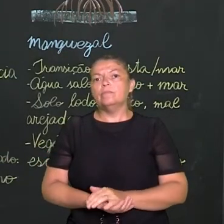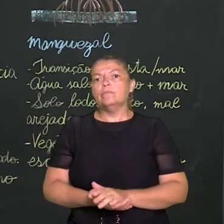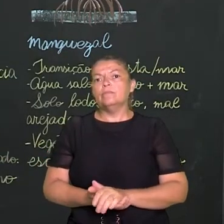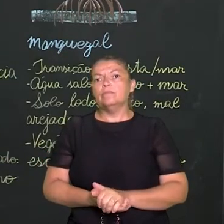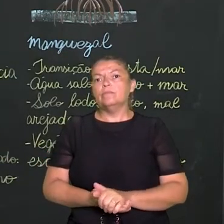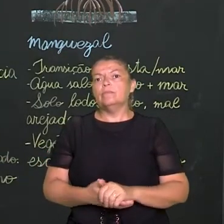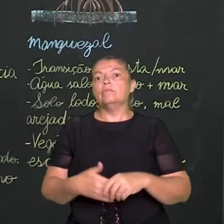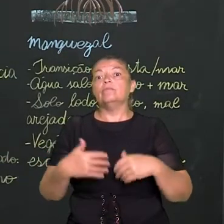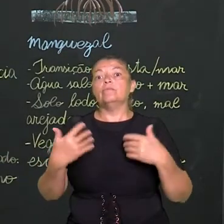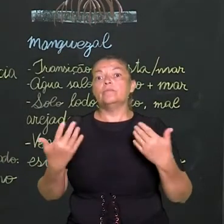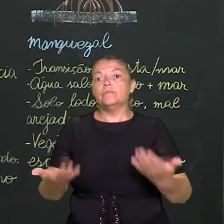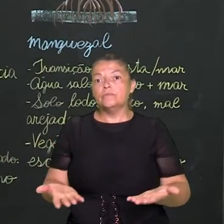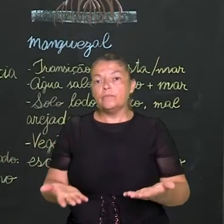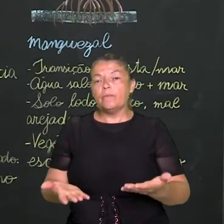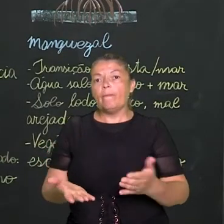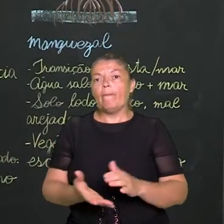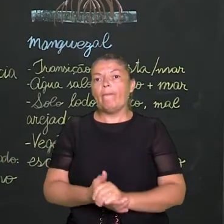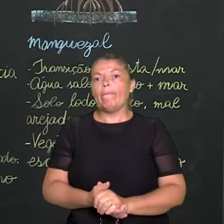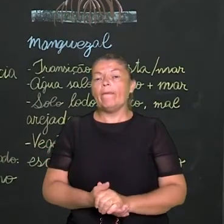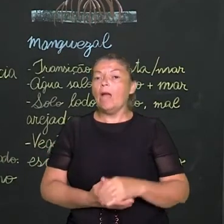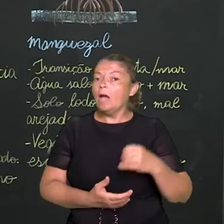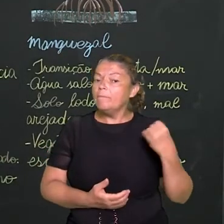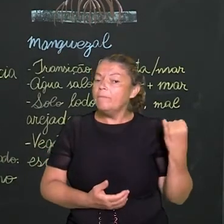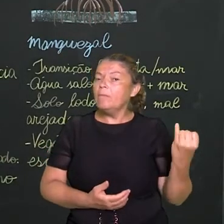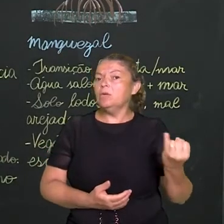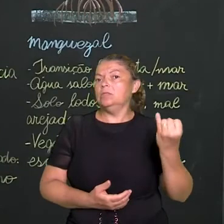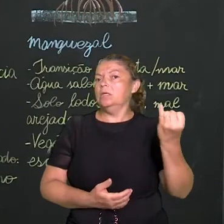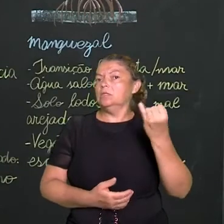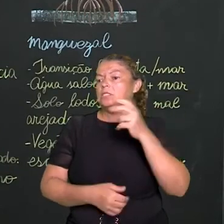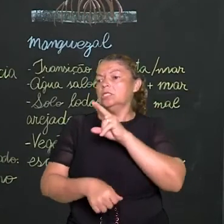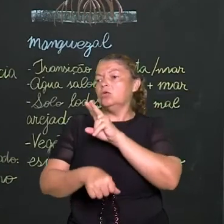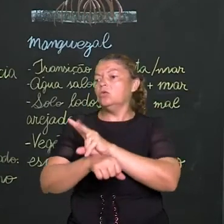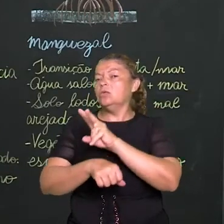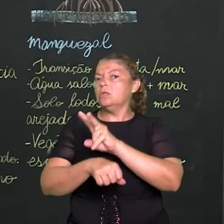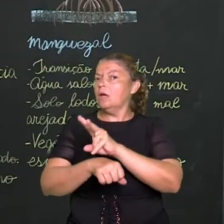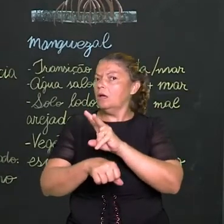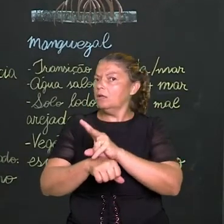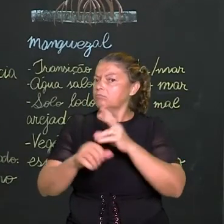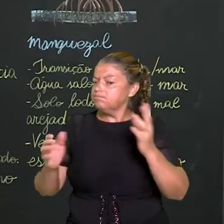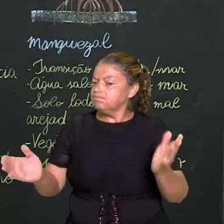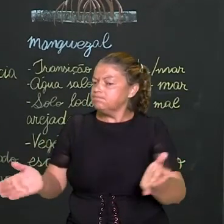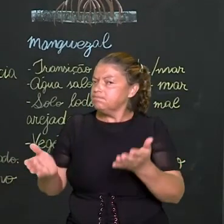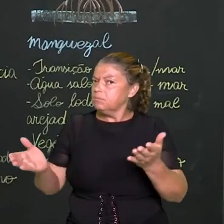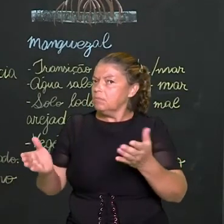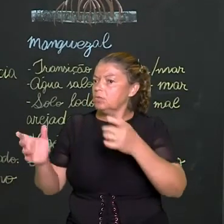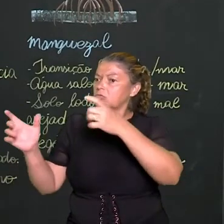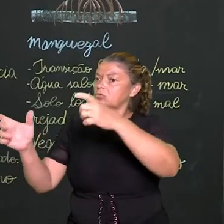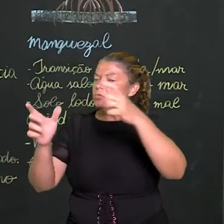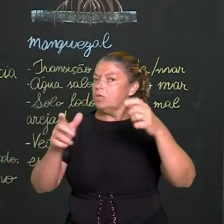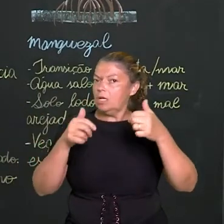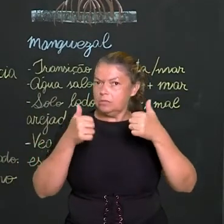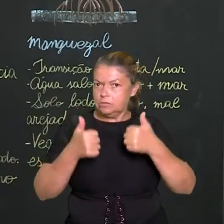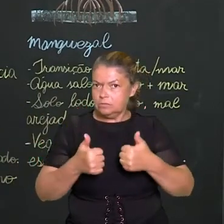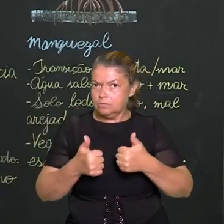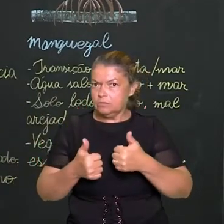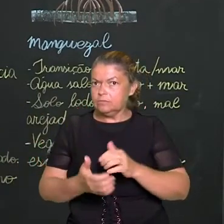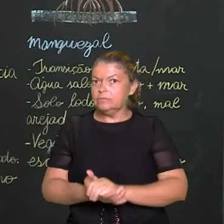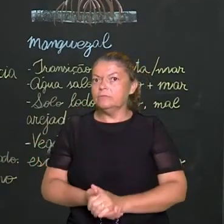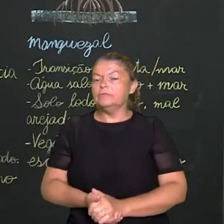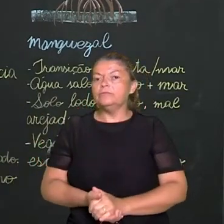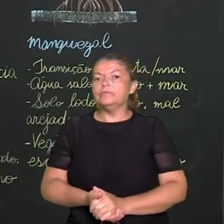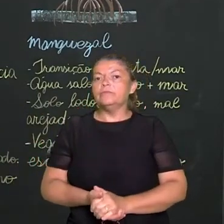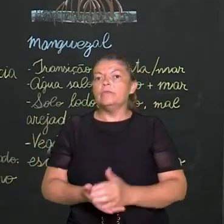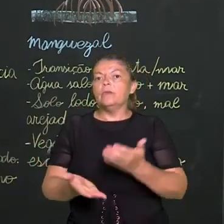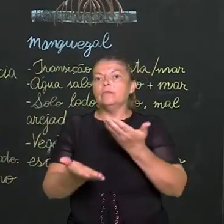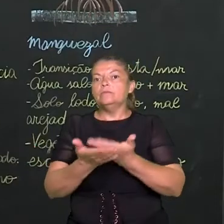ecossistema. Então, vamos aí ressaltar a importância da preservação dos ecossistemas costeiros. Podemos fechar